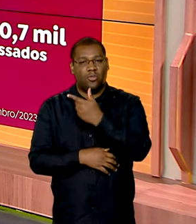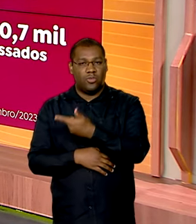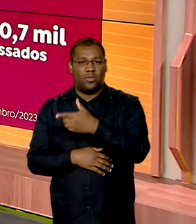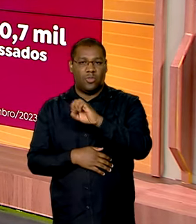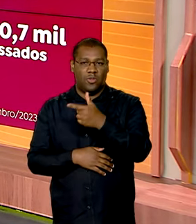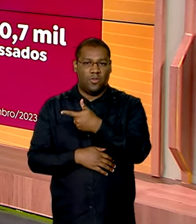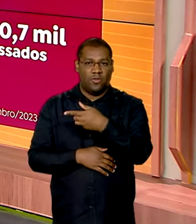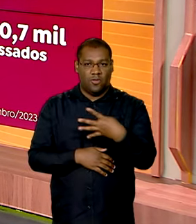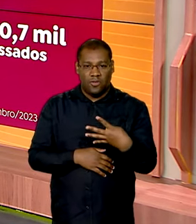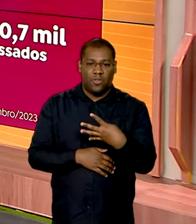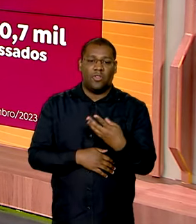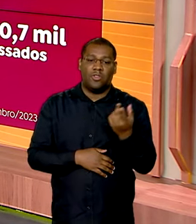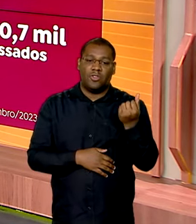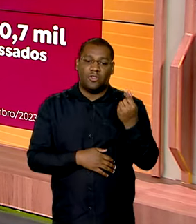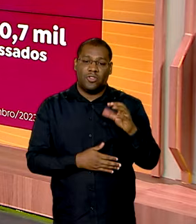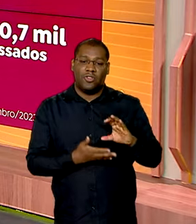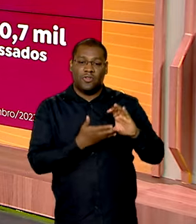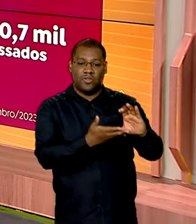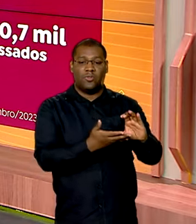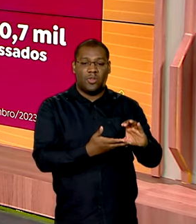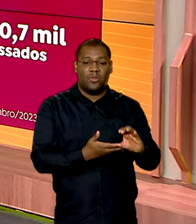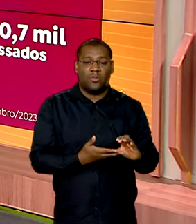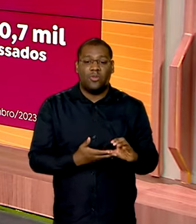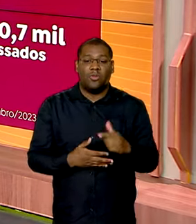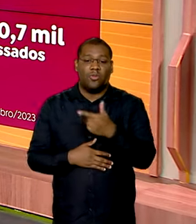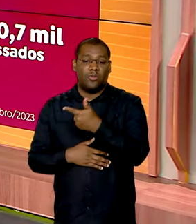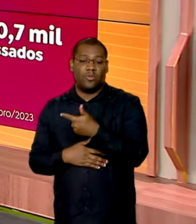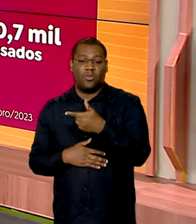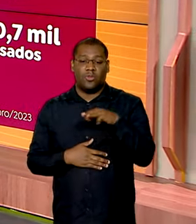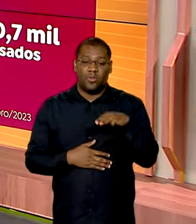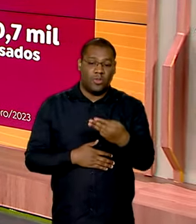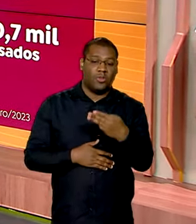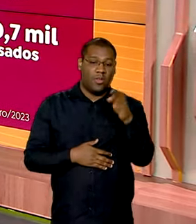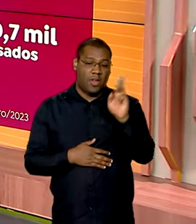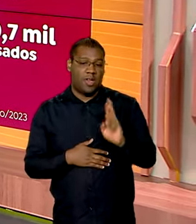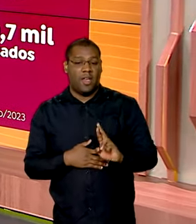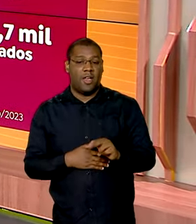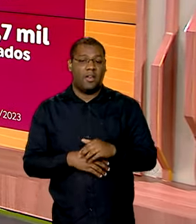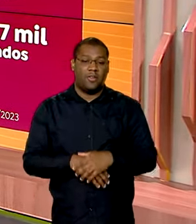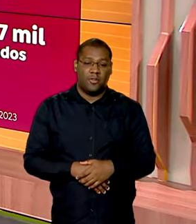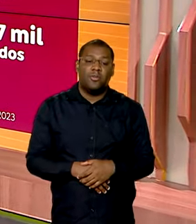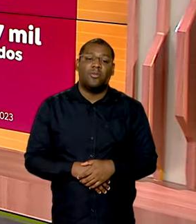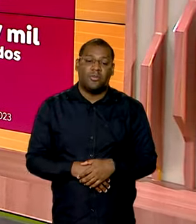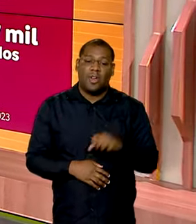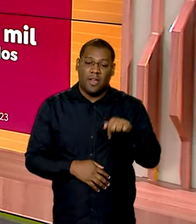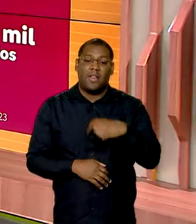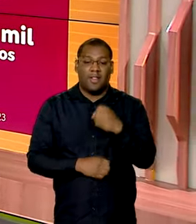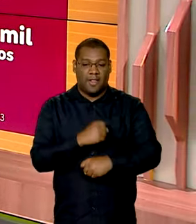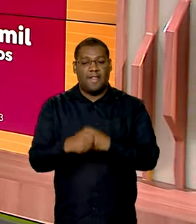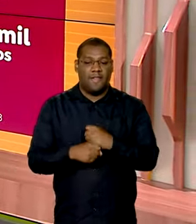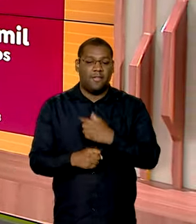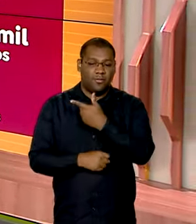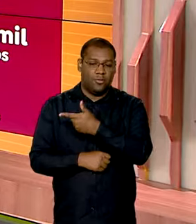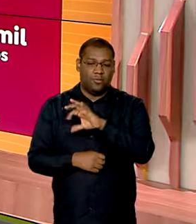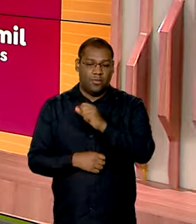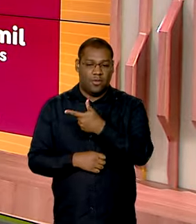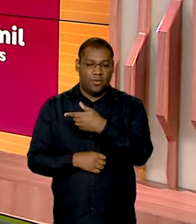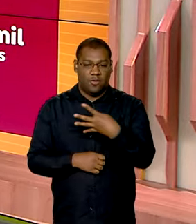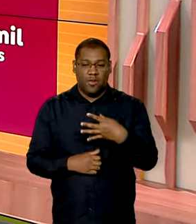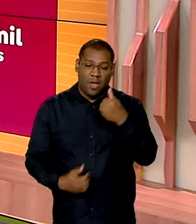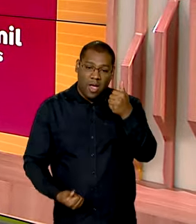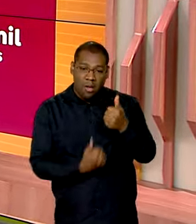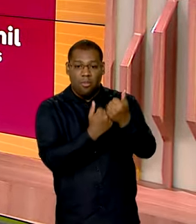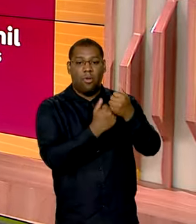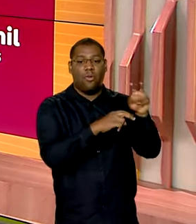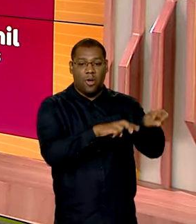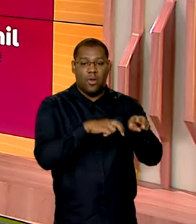agropecuária. Um investimento aí de 2 milhões de reais concedidos neste ano. Já no apoio à agricultura familiar,